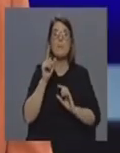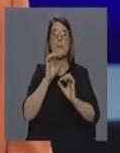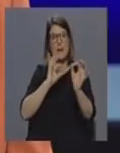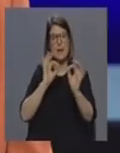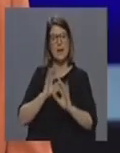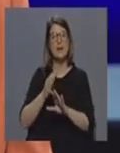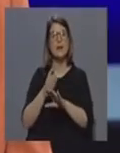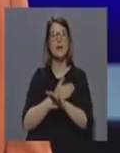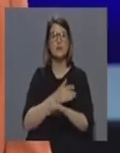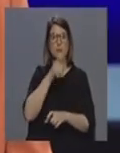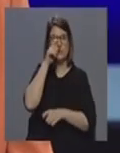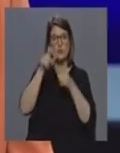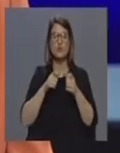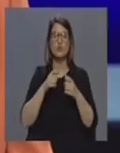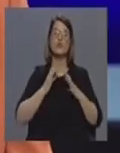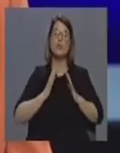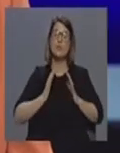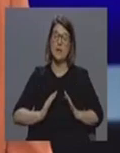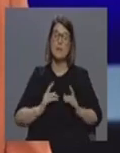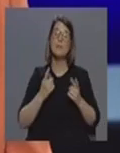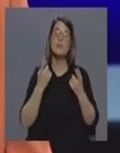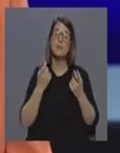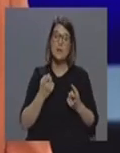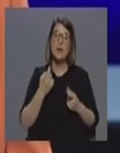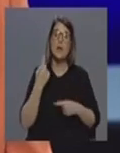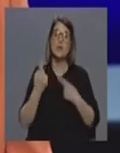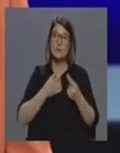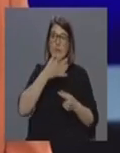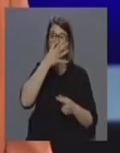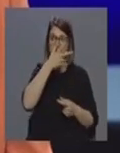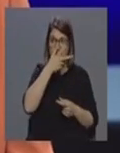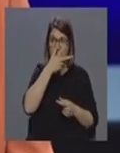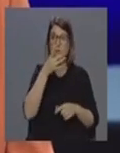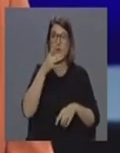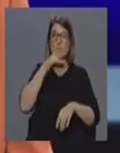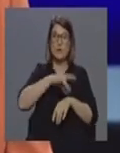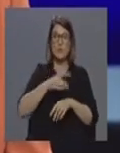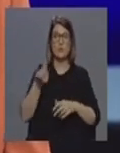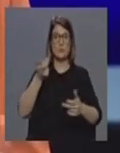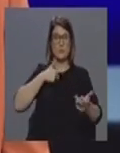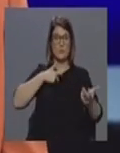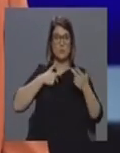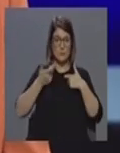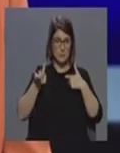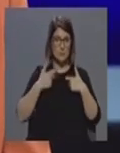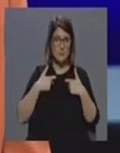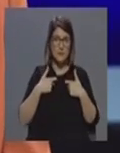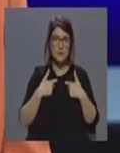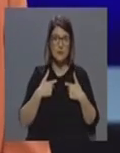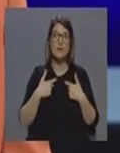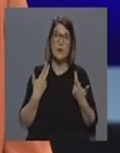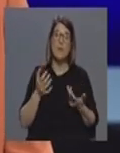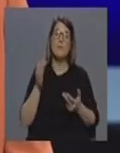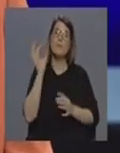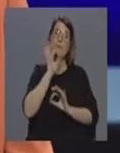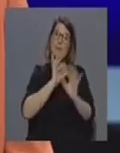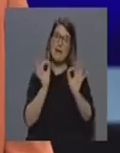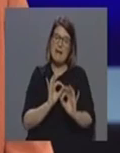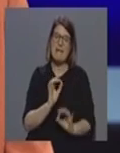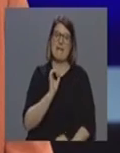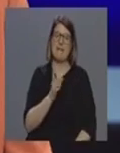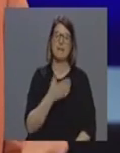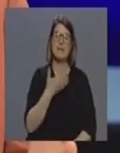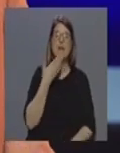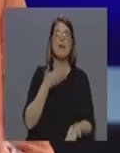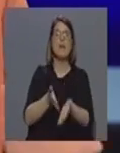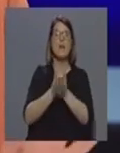pessoas vão ter que descansar e infelizmente alguns de nós vão ficar doentes e portanto, também é preciso planear isso aquele apelo